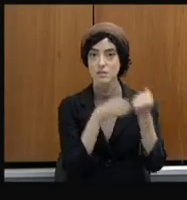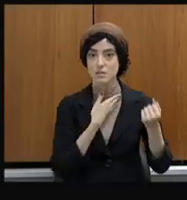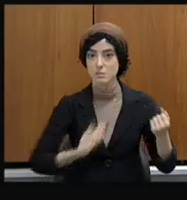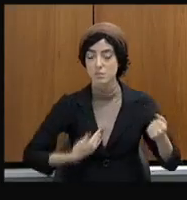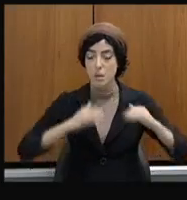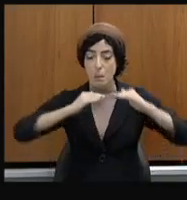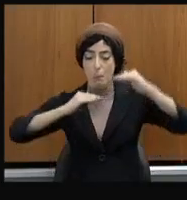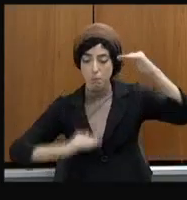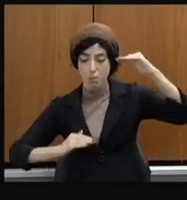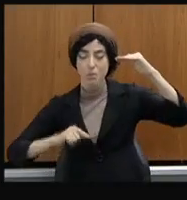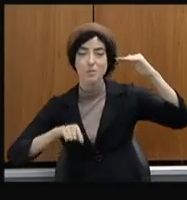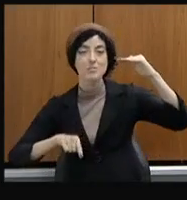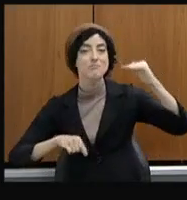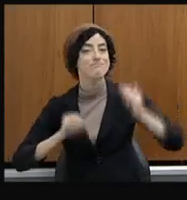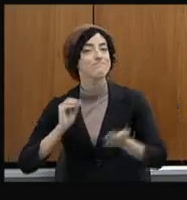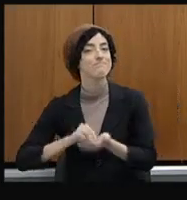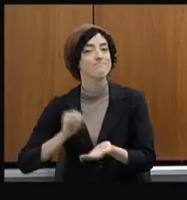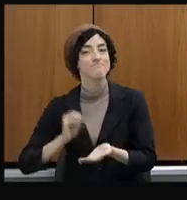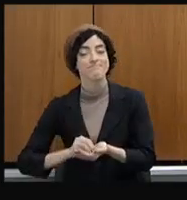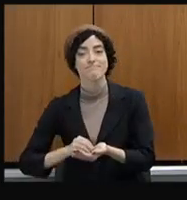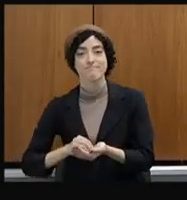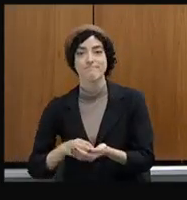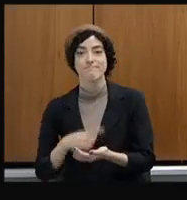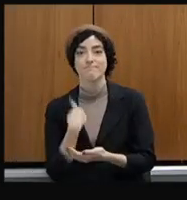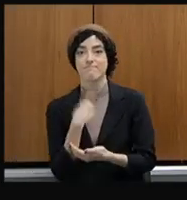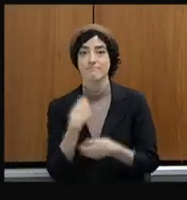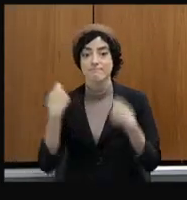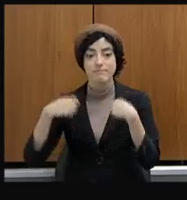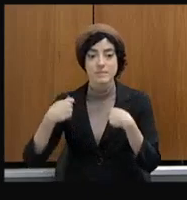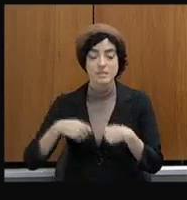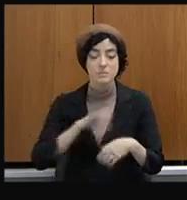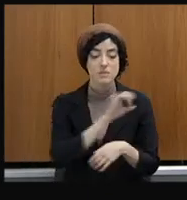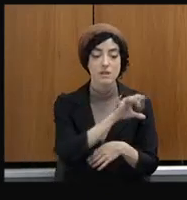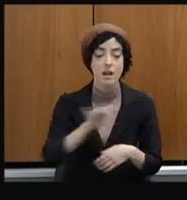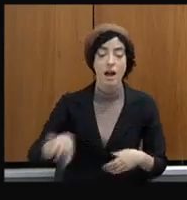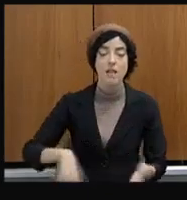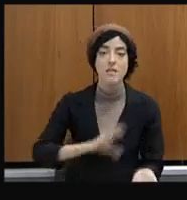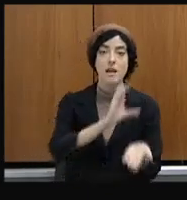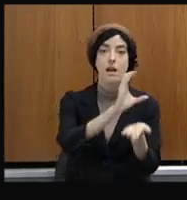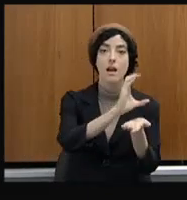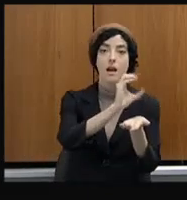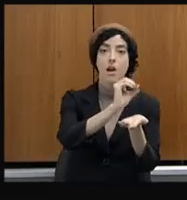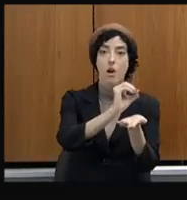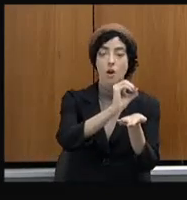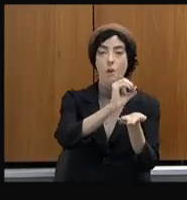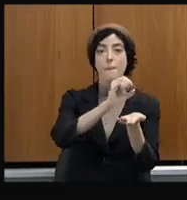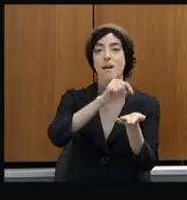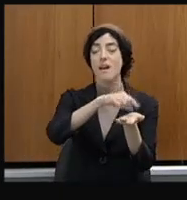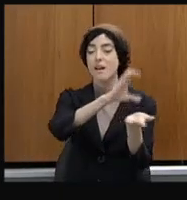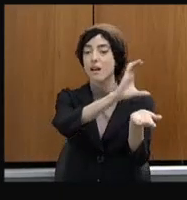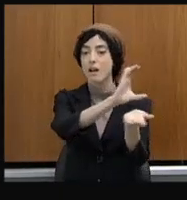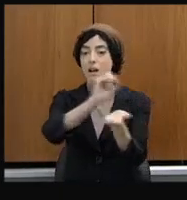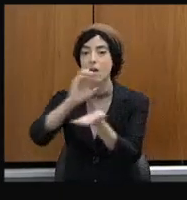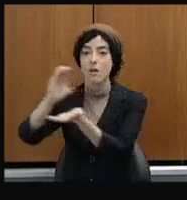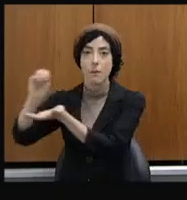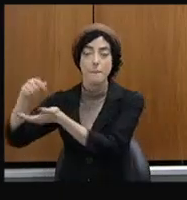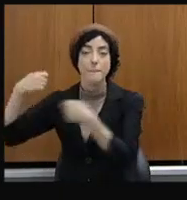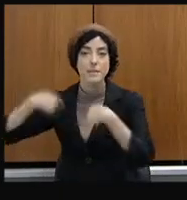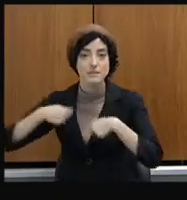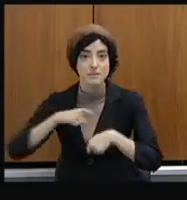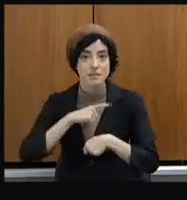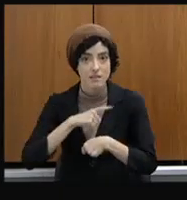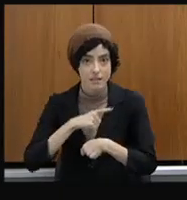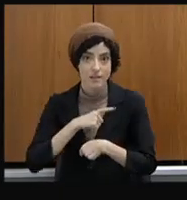as comarcas mineiras. Conquista até Araxá fica a 125 quilômetros, para ir de volta